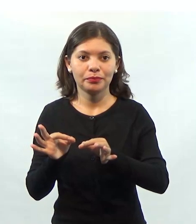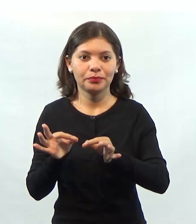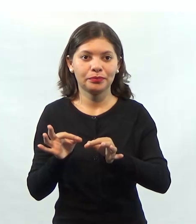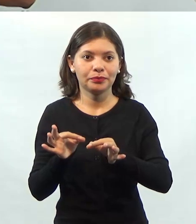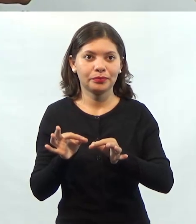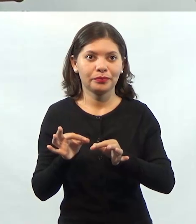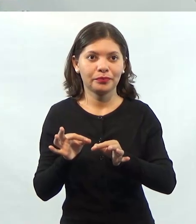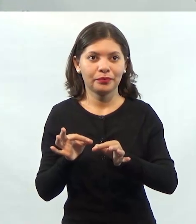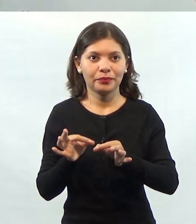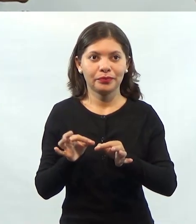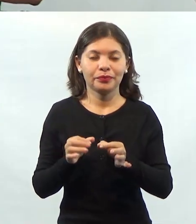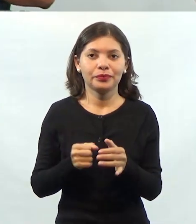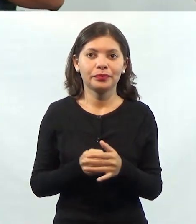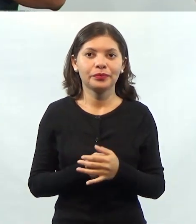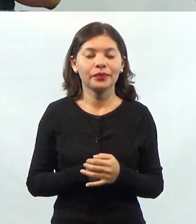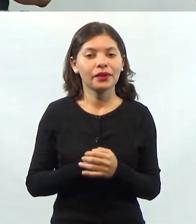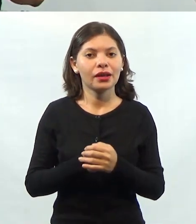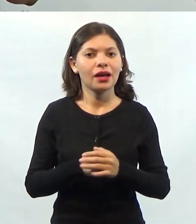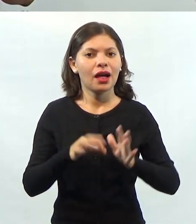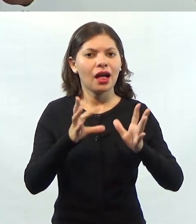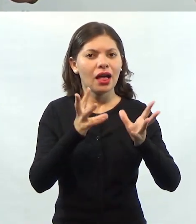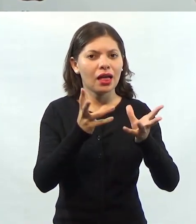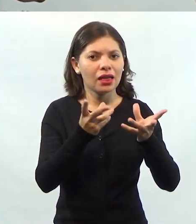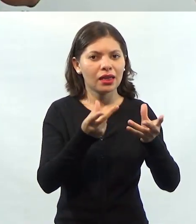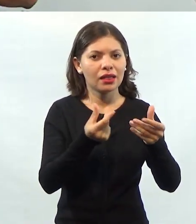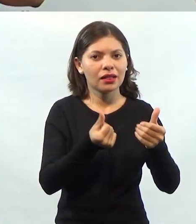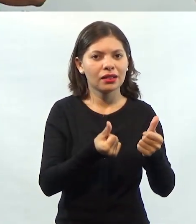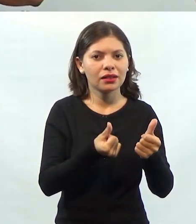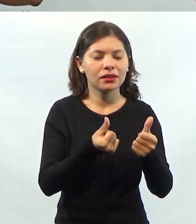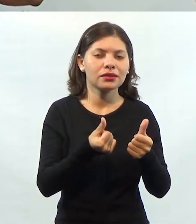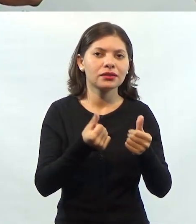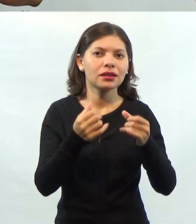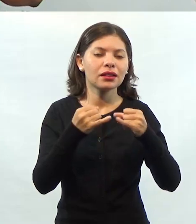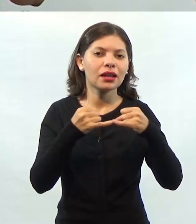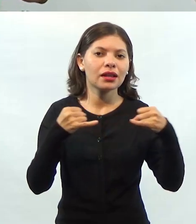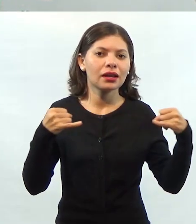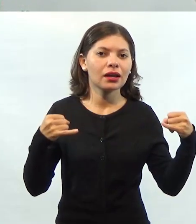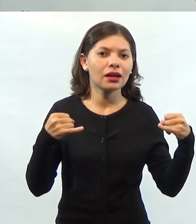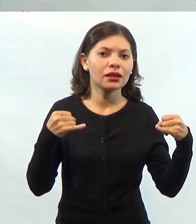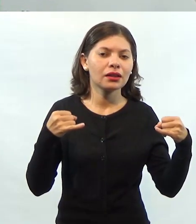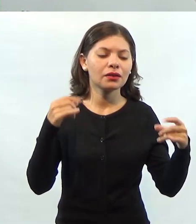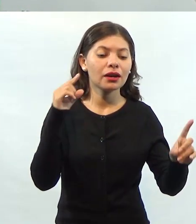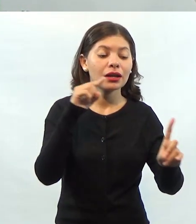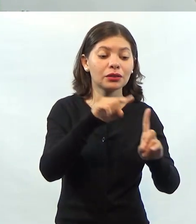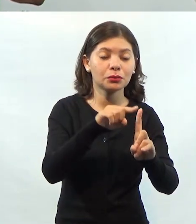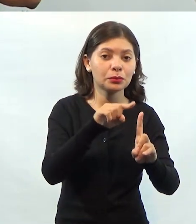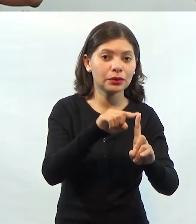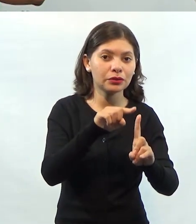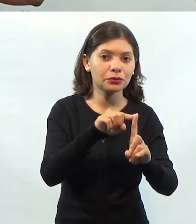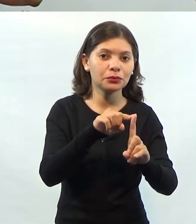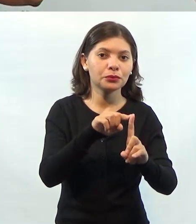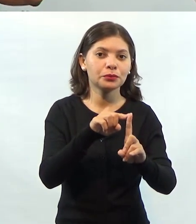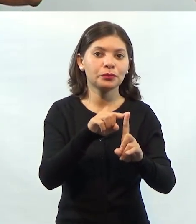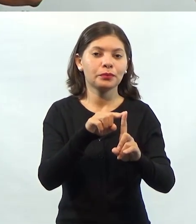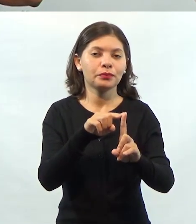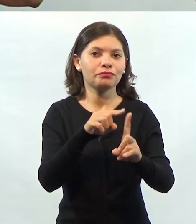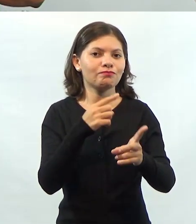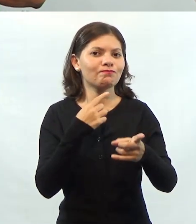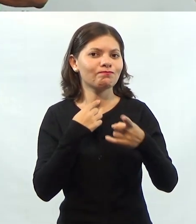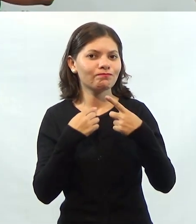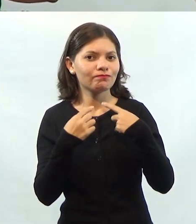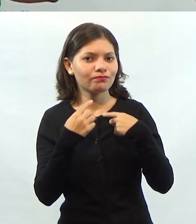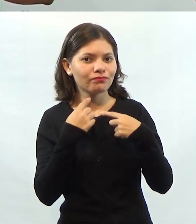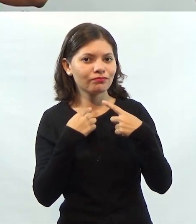eficácia, ela tem a ver com você atingir o objetivo desejado.